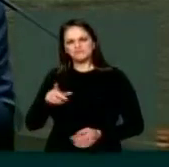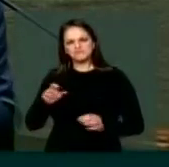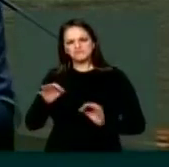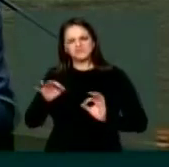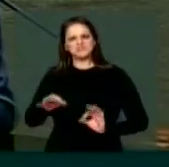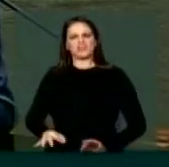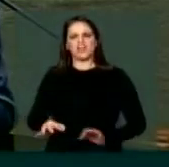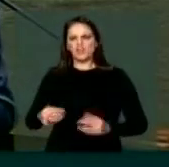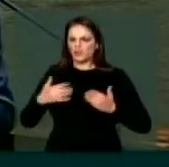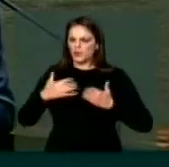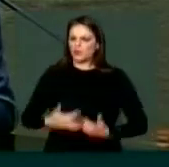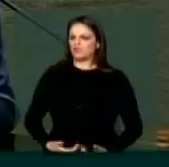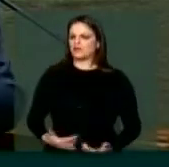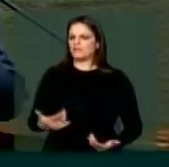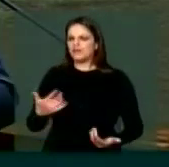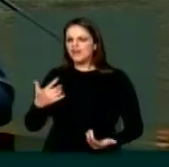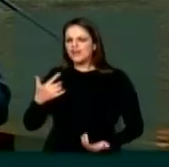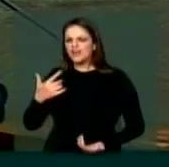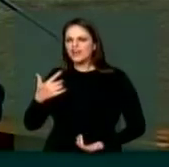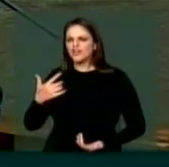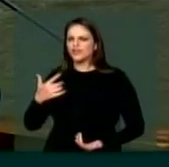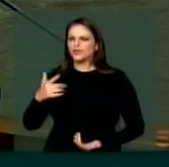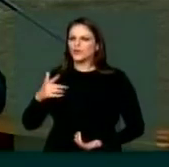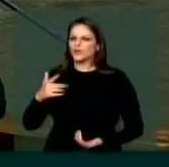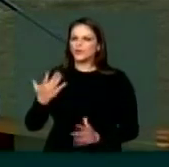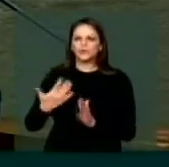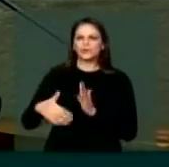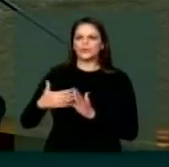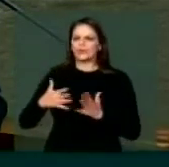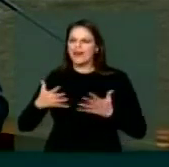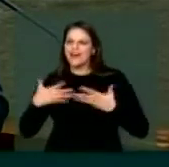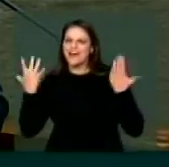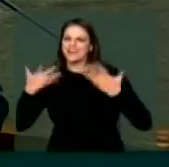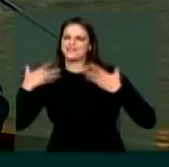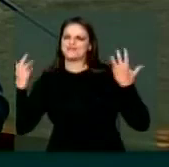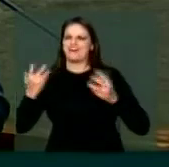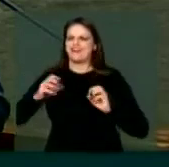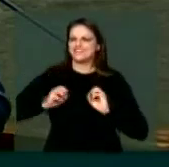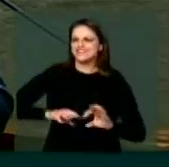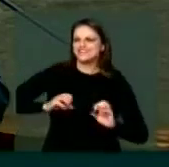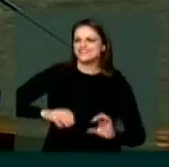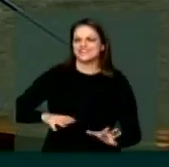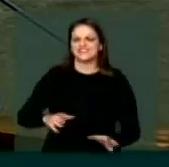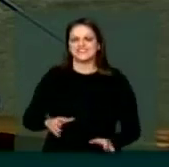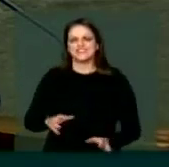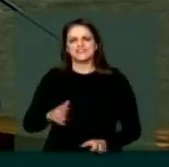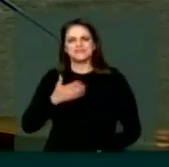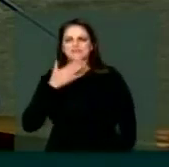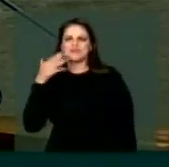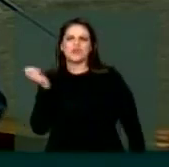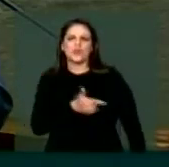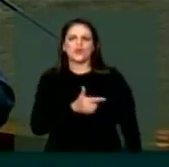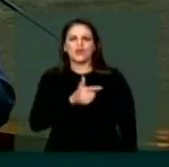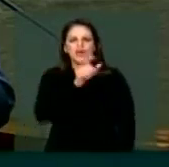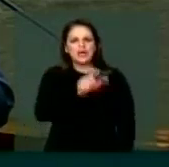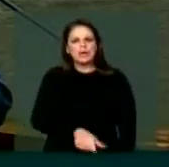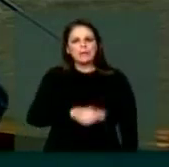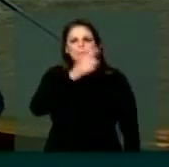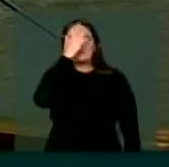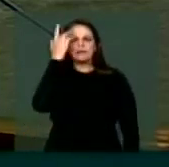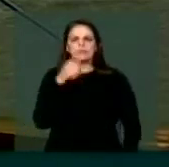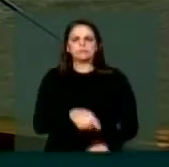acredita naquilo que está ensinando, se empolga com o saber que transmite, do que aquele mais